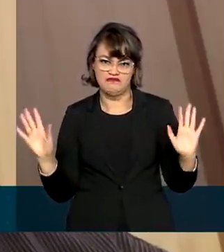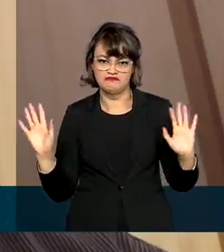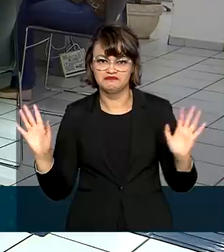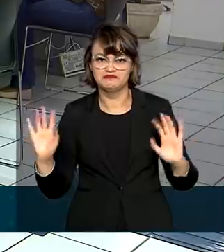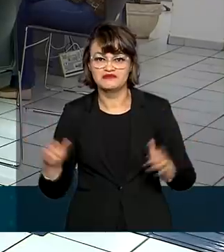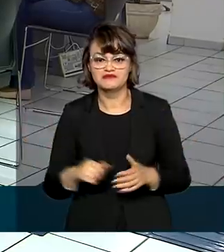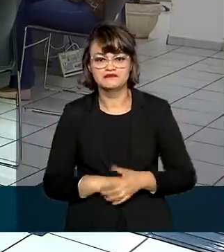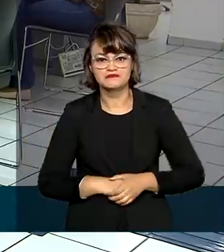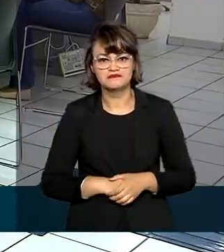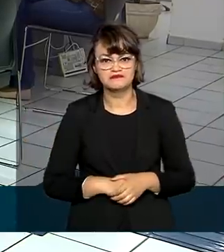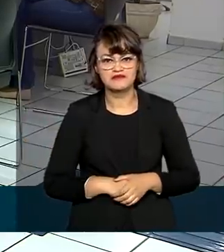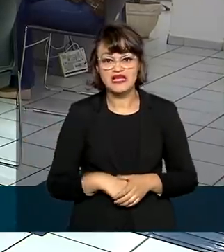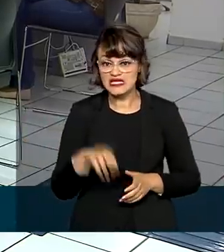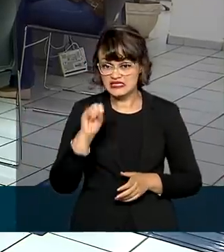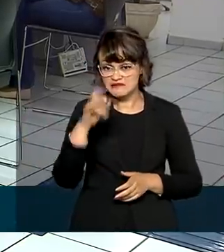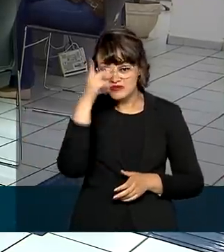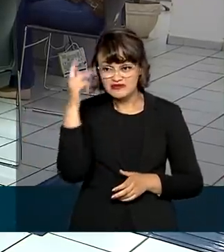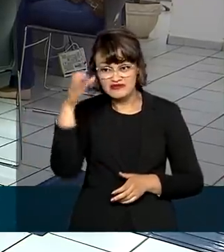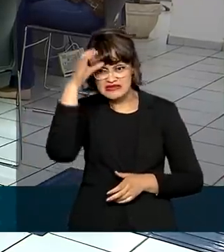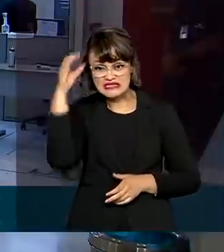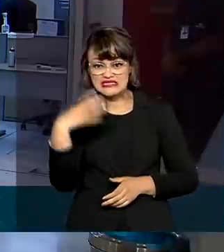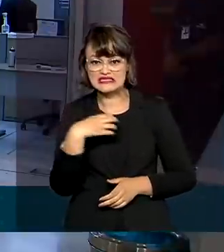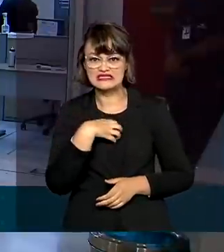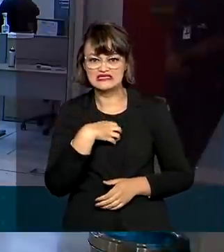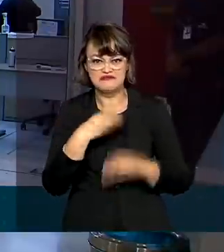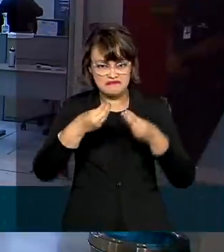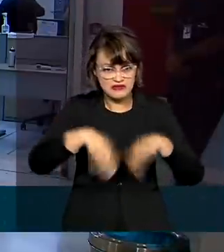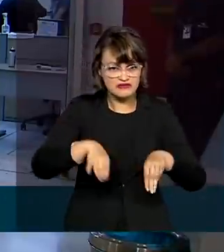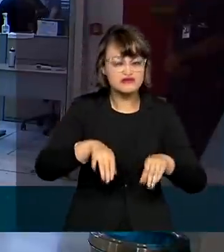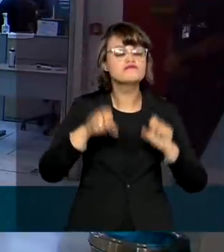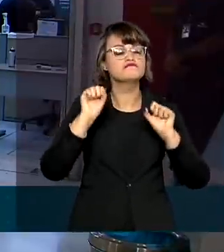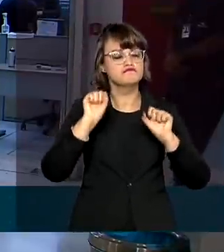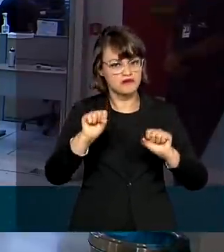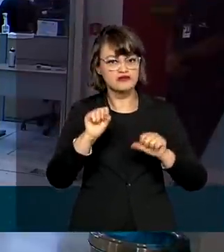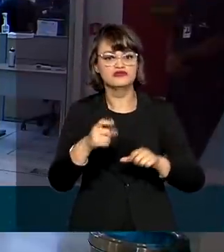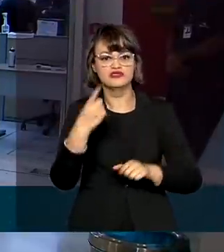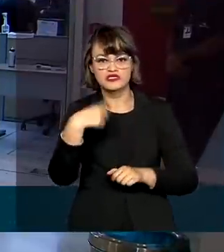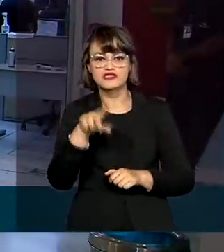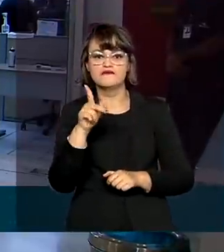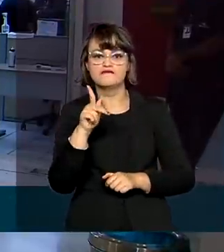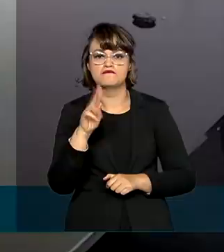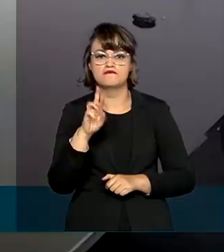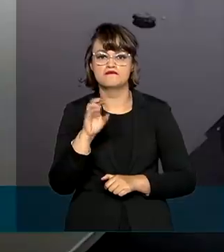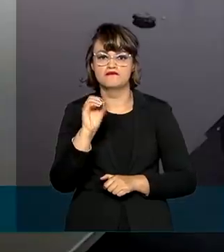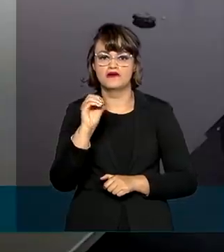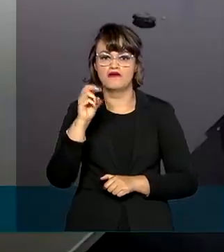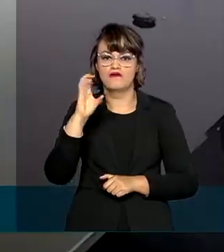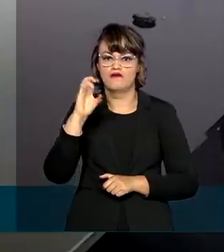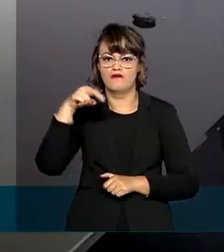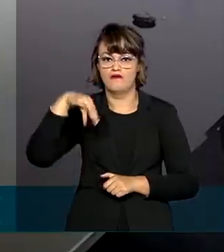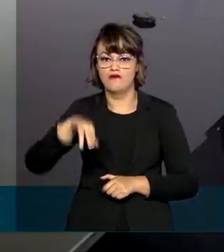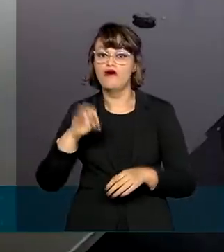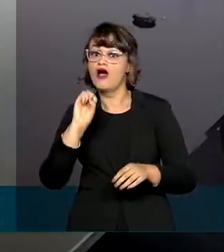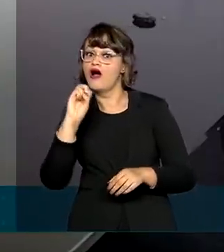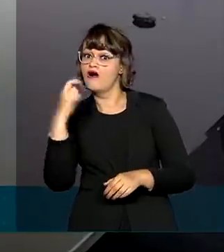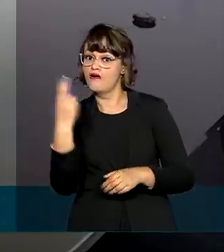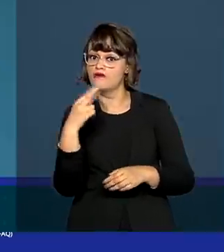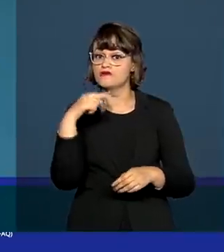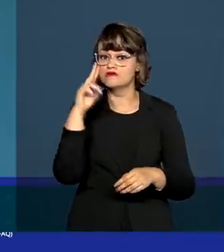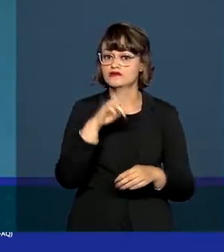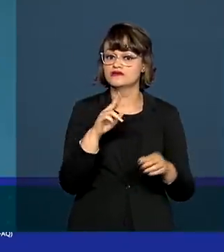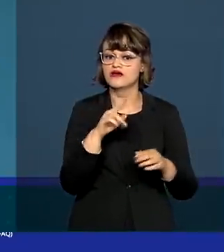de Defesa do Consumidor. Caso o consumidor se sinta lesado, pode buscar seus direitos no PROCON mais próximo ou utilizar a